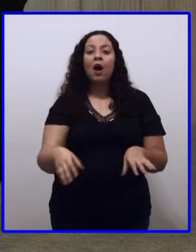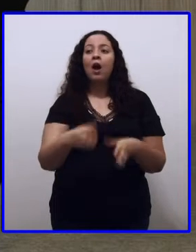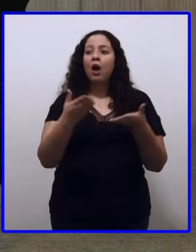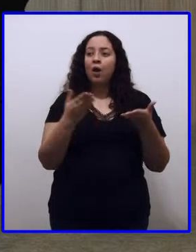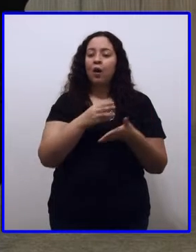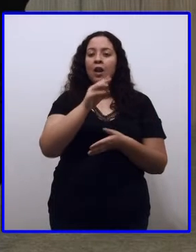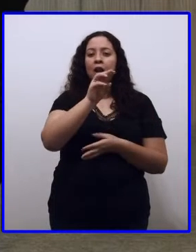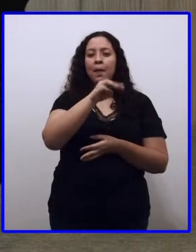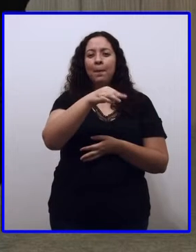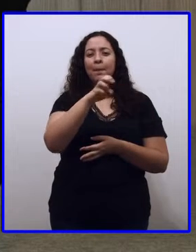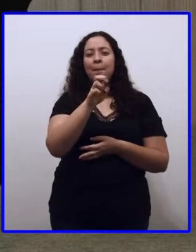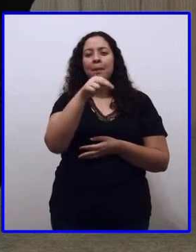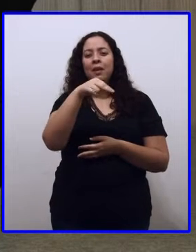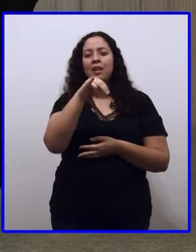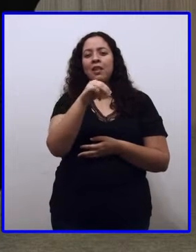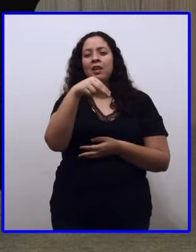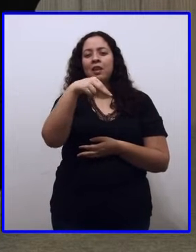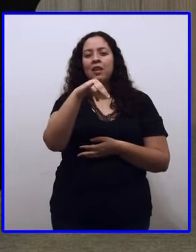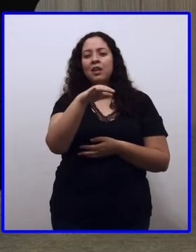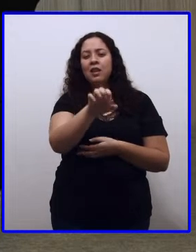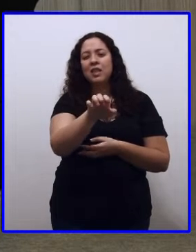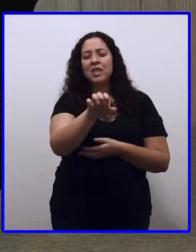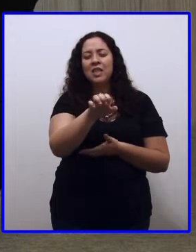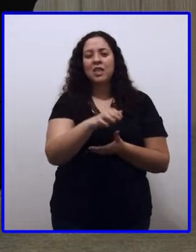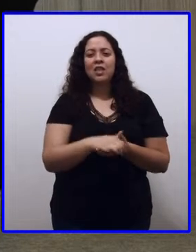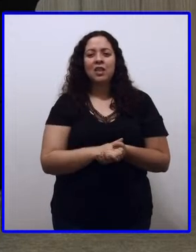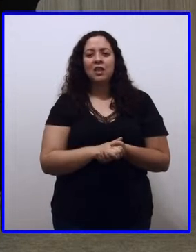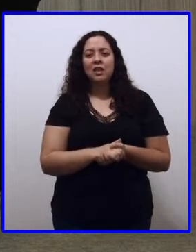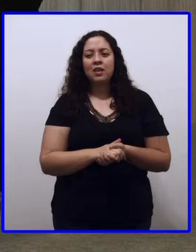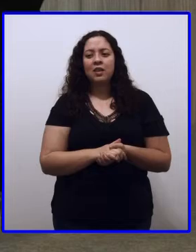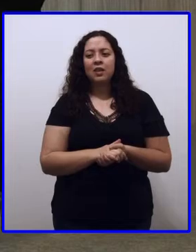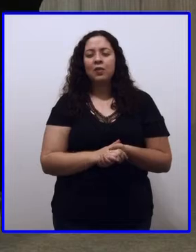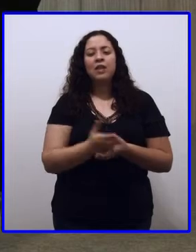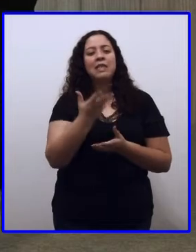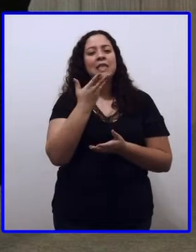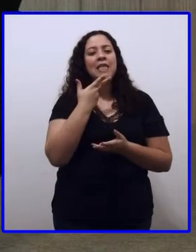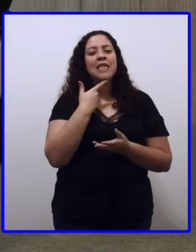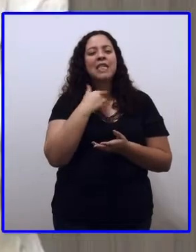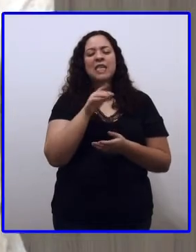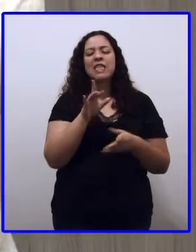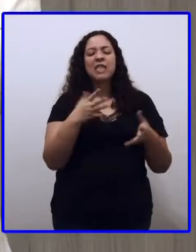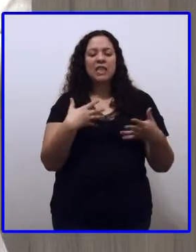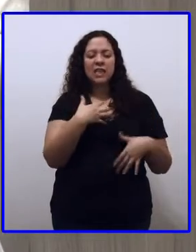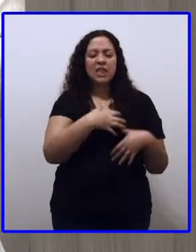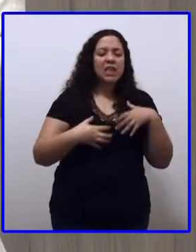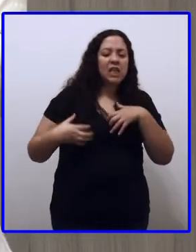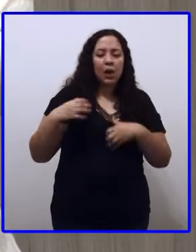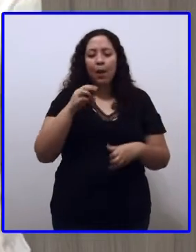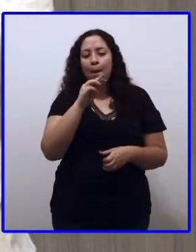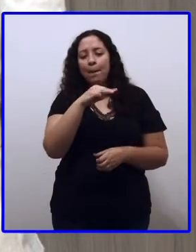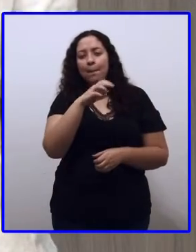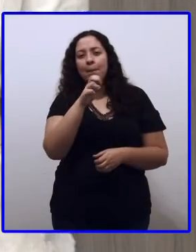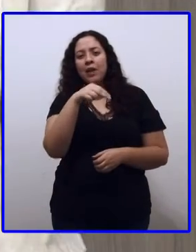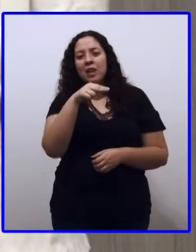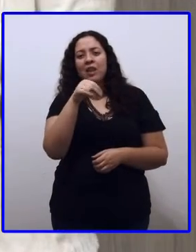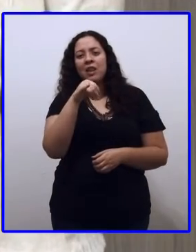verdade. Aquelas crianças estão na meninice. Isso, isso mesmo. Eles estão aí, né, juntamos o